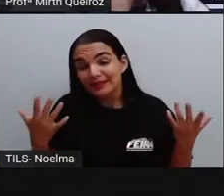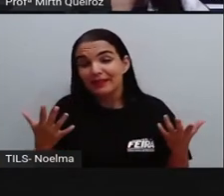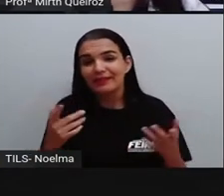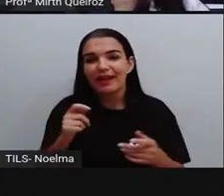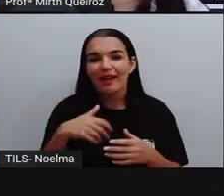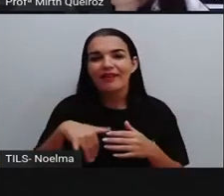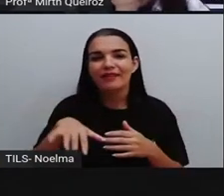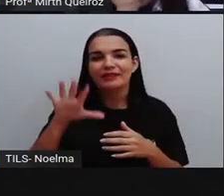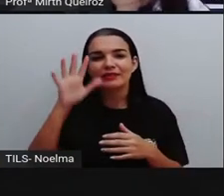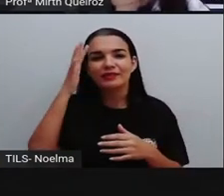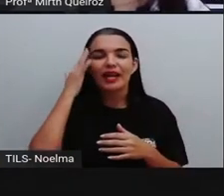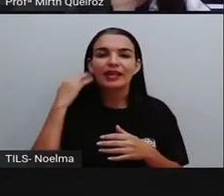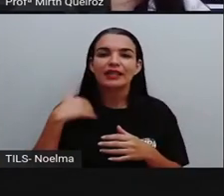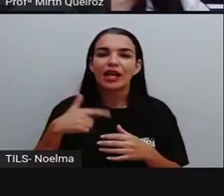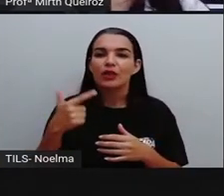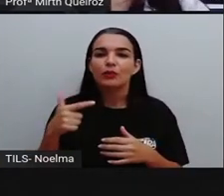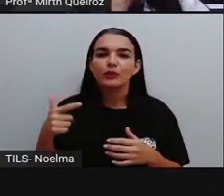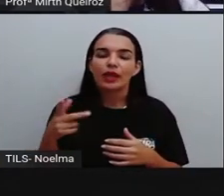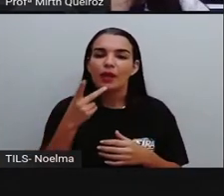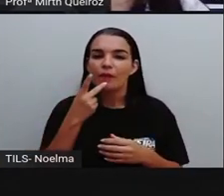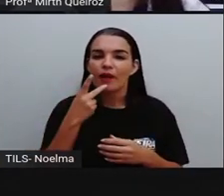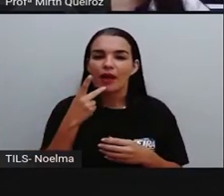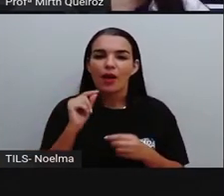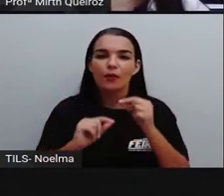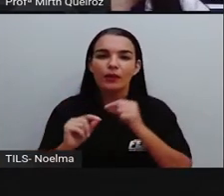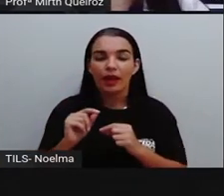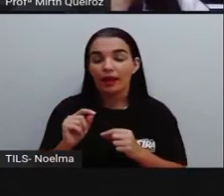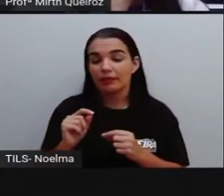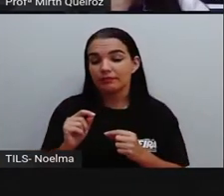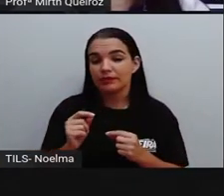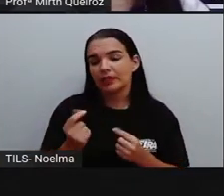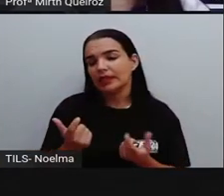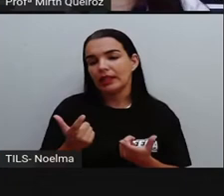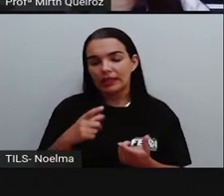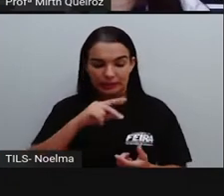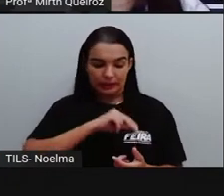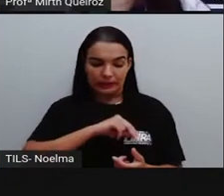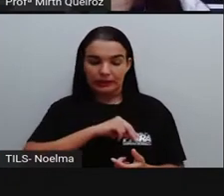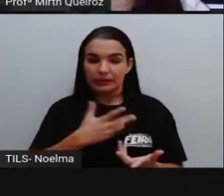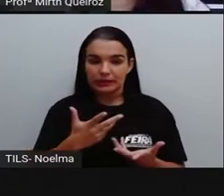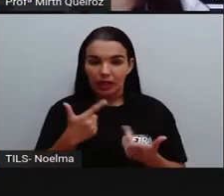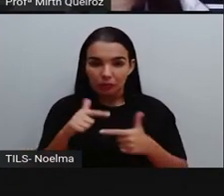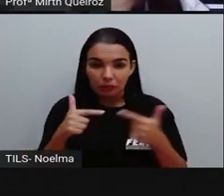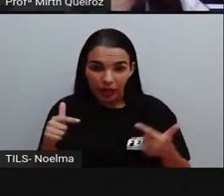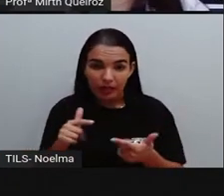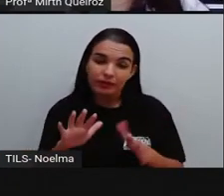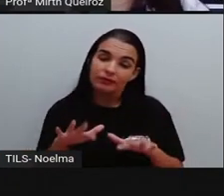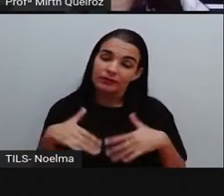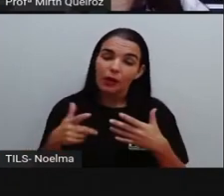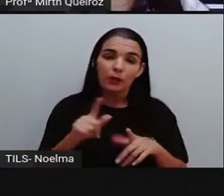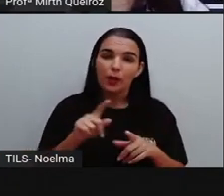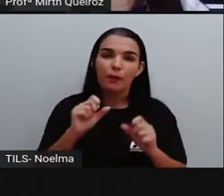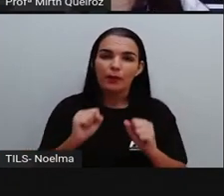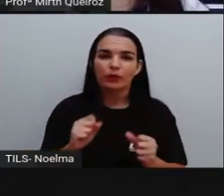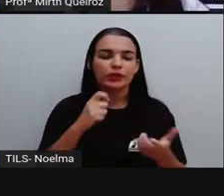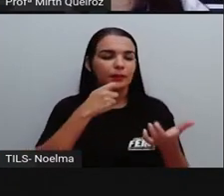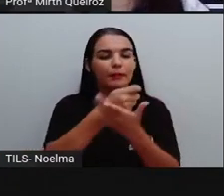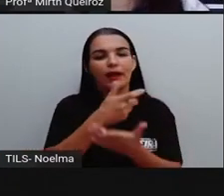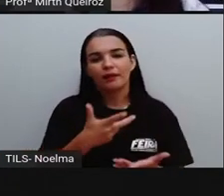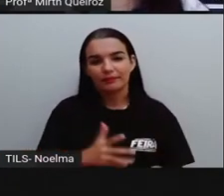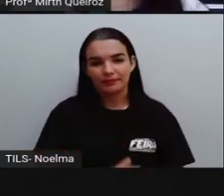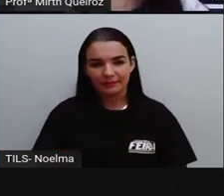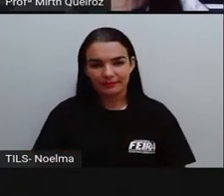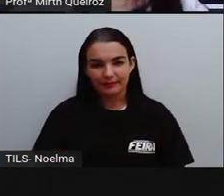né? Que não tem salto suficiente ou algo do tipo e você não vai conseguir fazer o